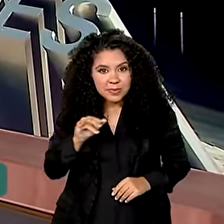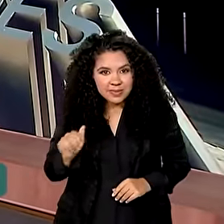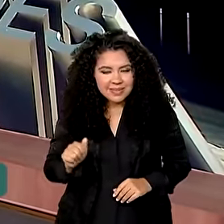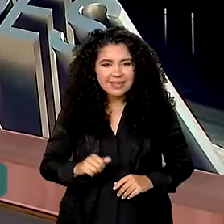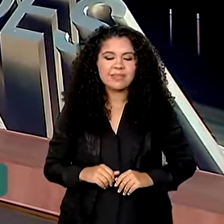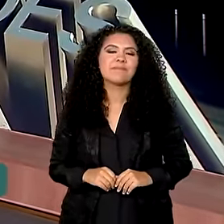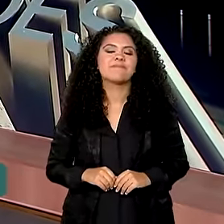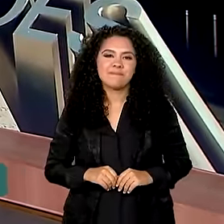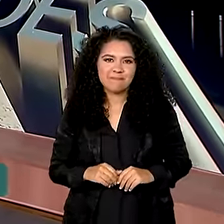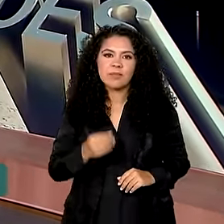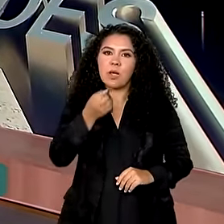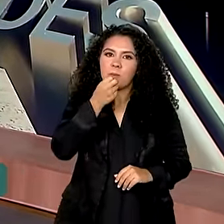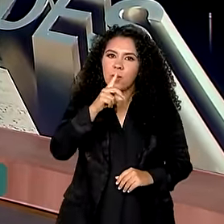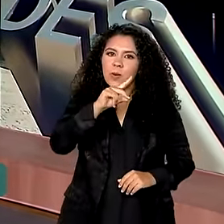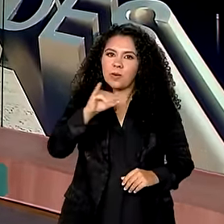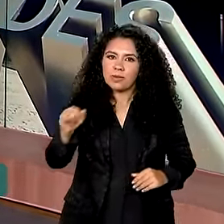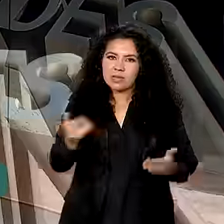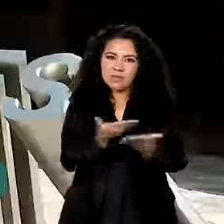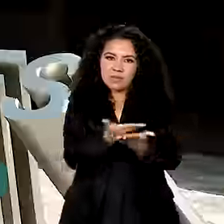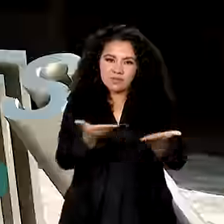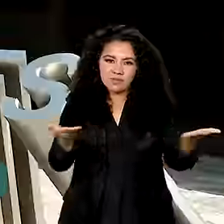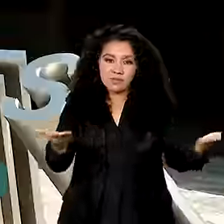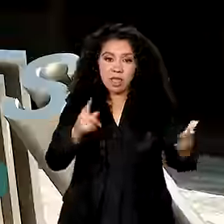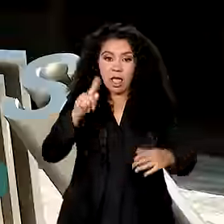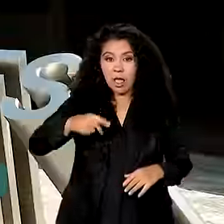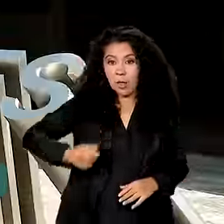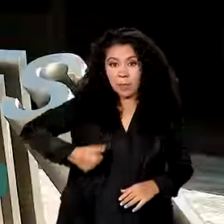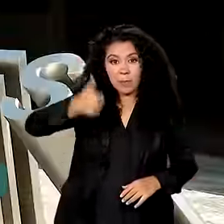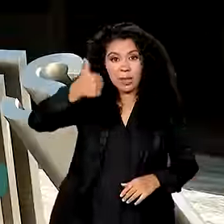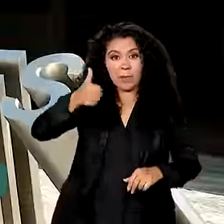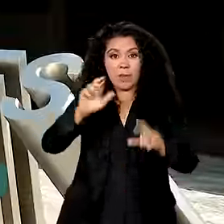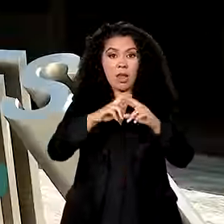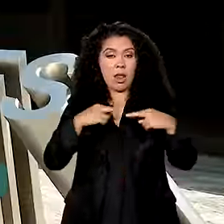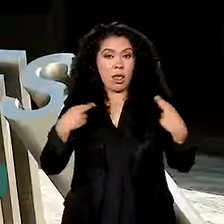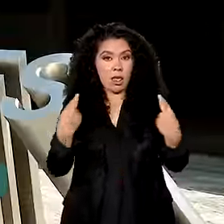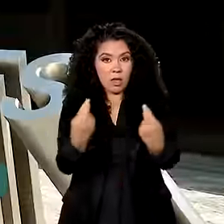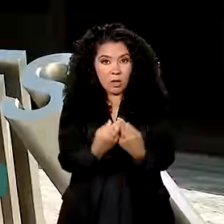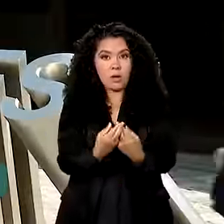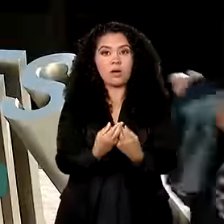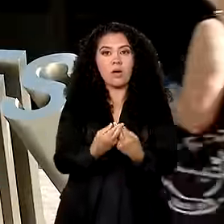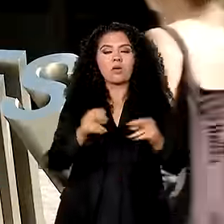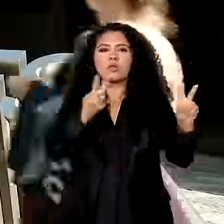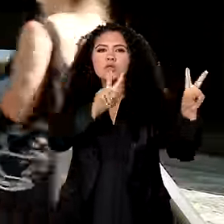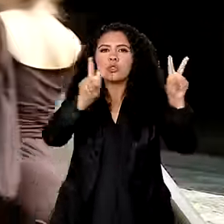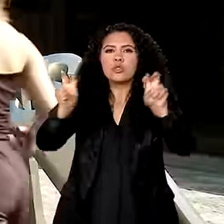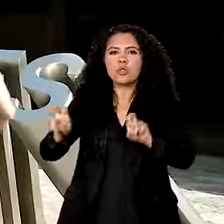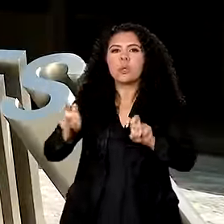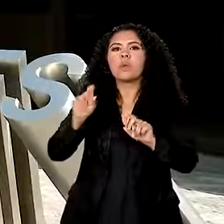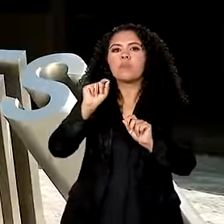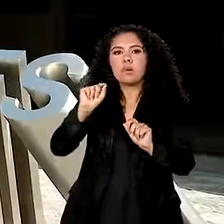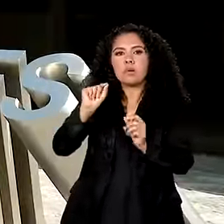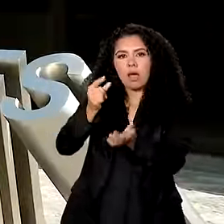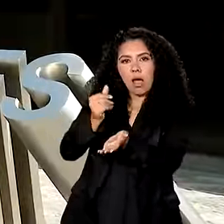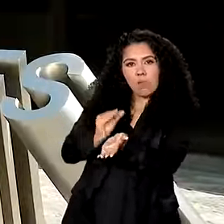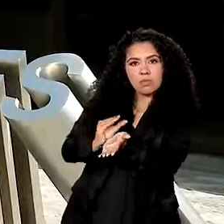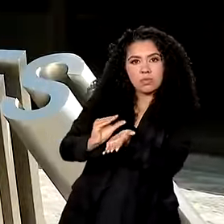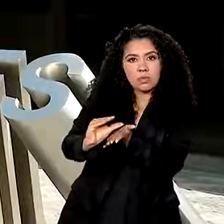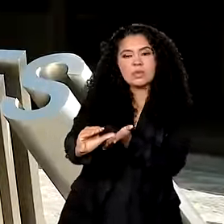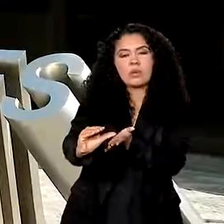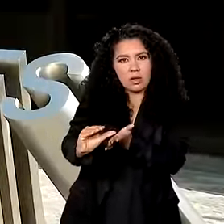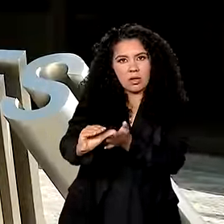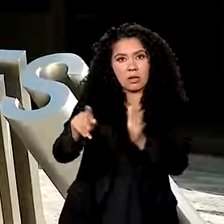Bom dia, Renata. Bom dia a todos. Esta será a primeira reunião para financiamento climático entre bancos de